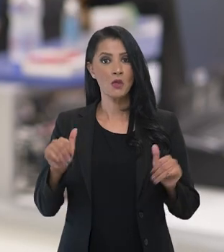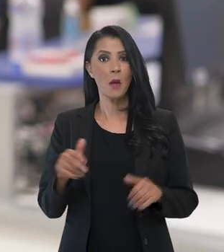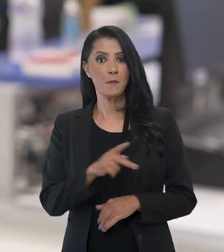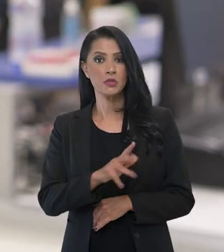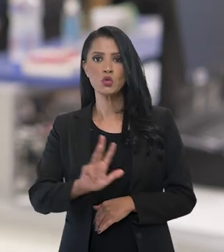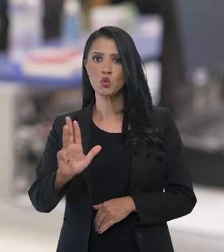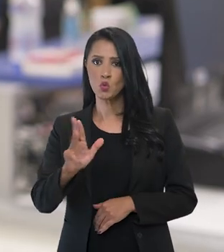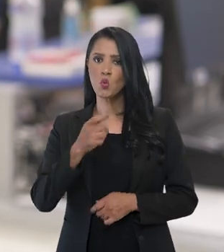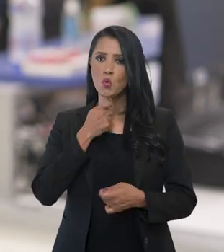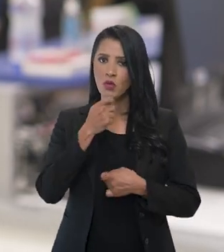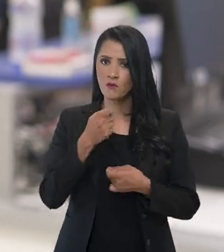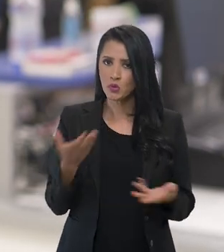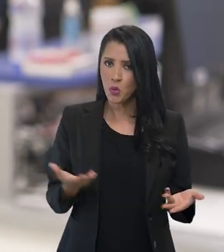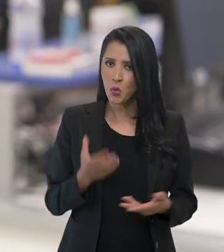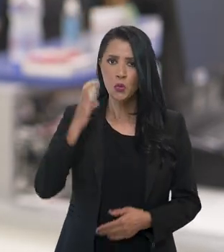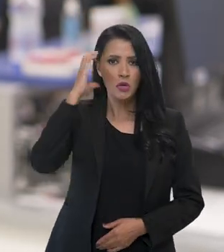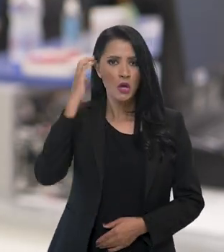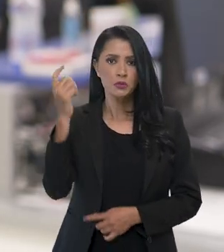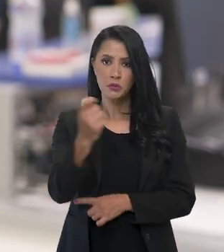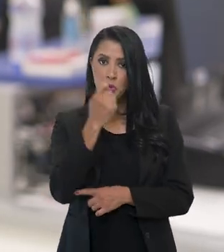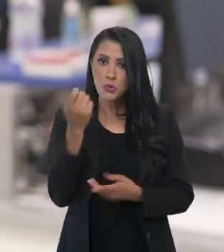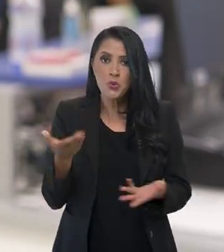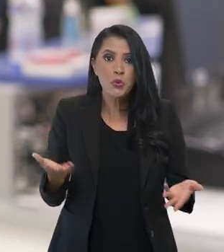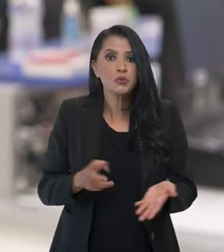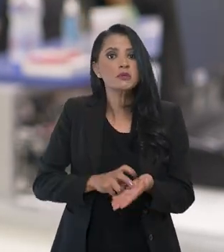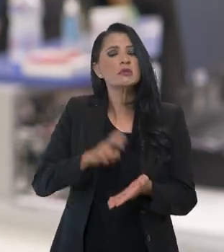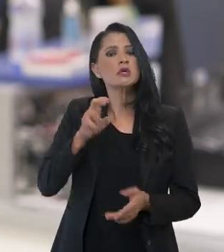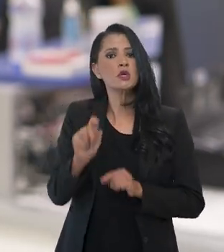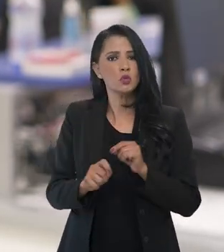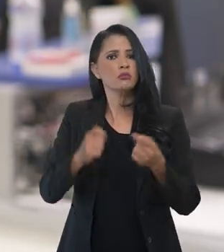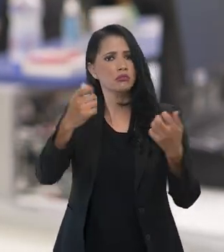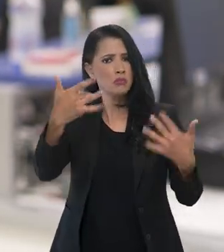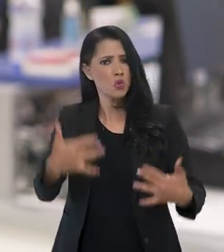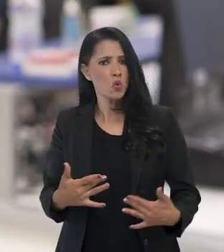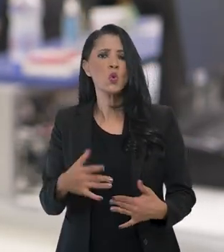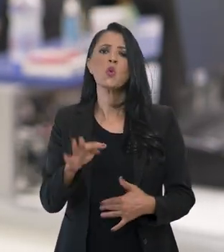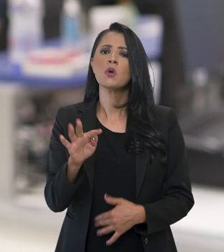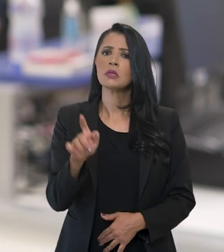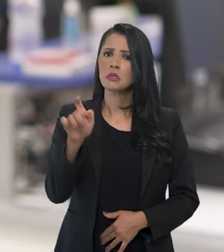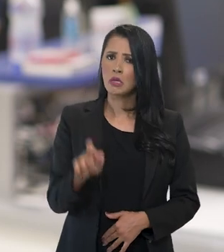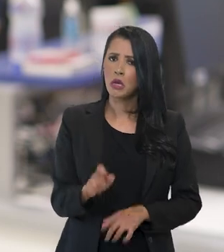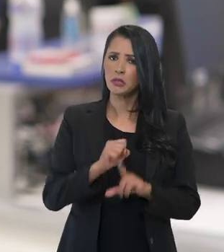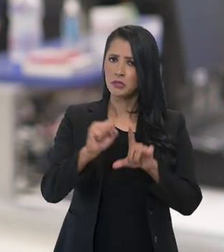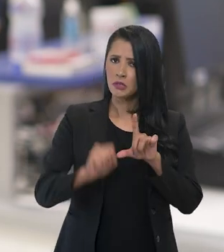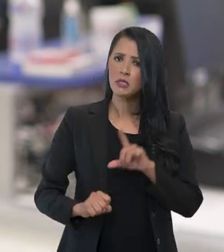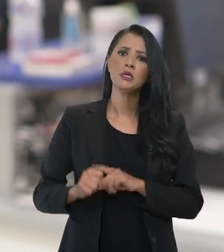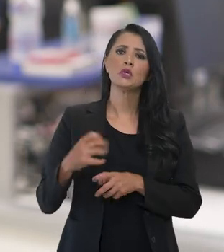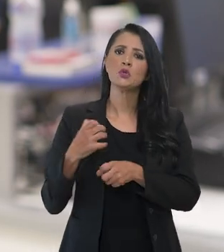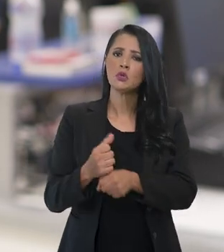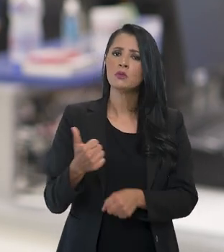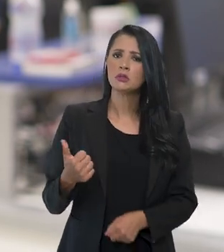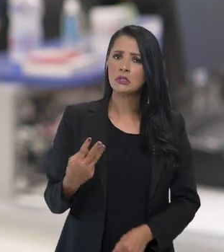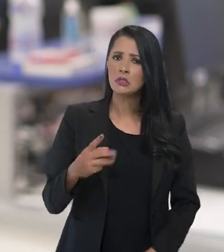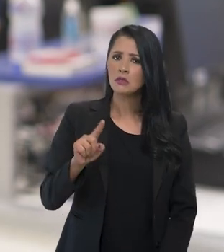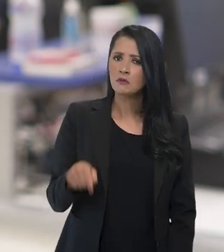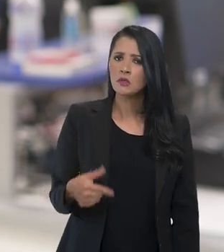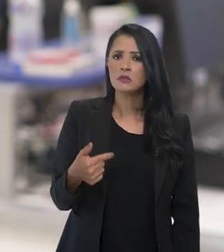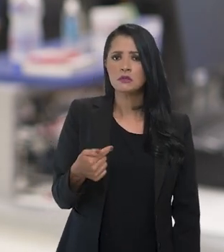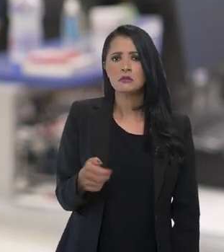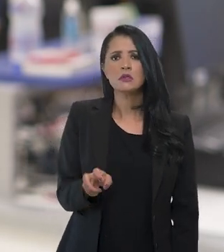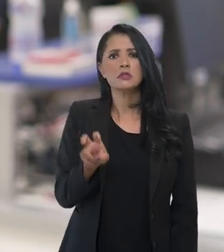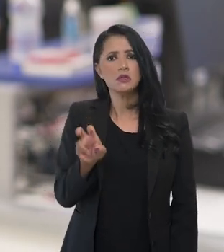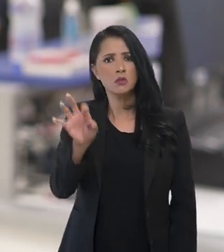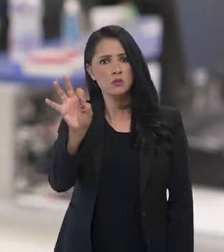Olá, o presidente Lula concedeu entrevista à Rádio Gaúcha hoje de manhã e falou sobre a taxa básica de juros, a Selic, que está em